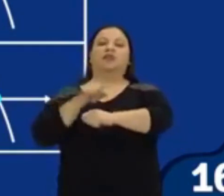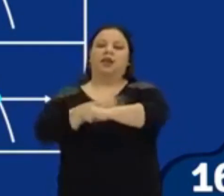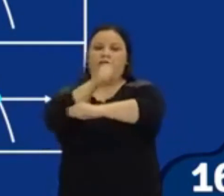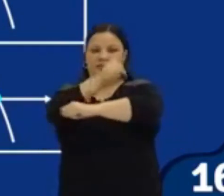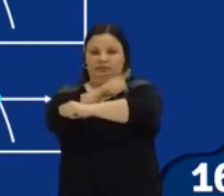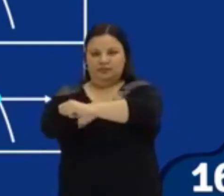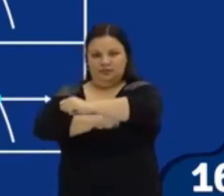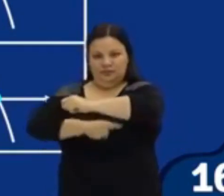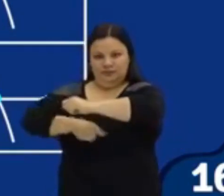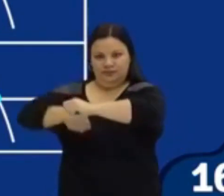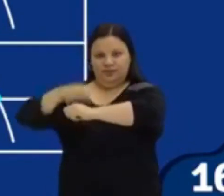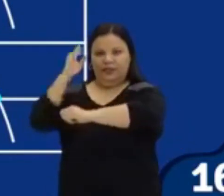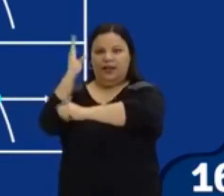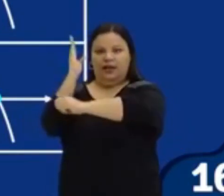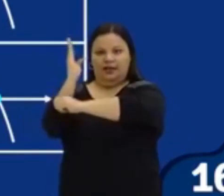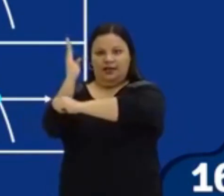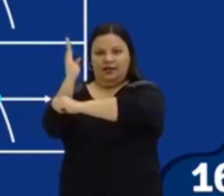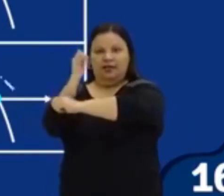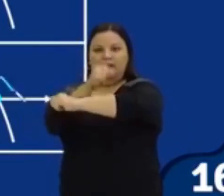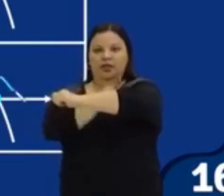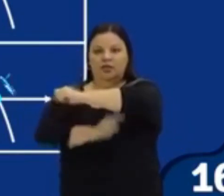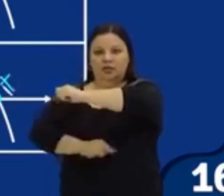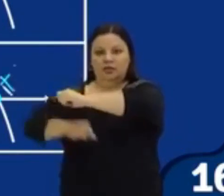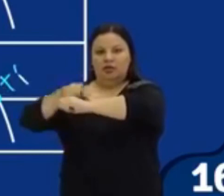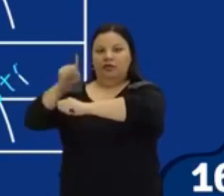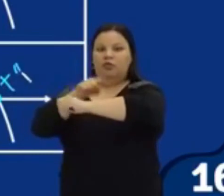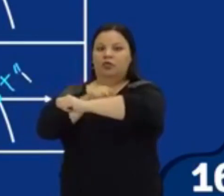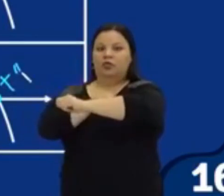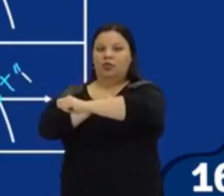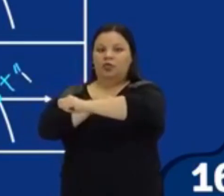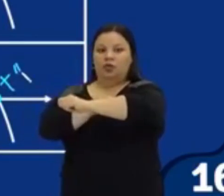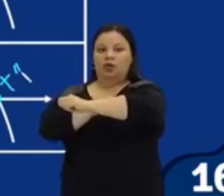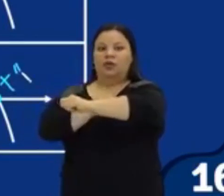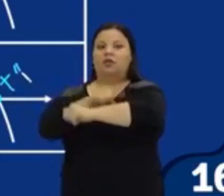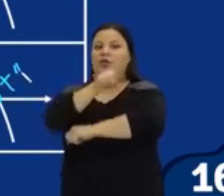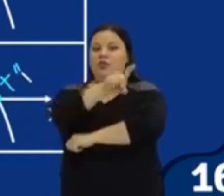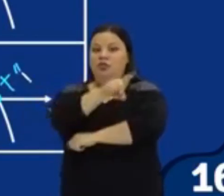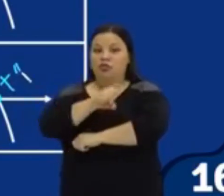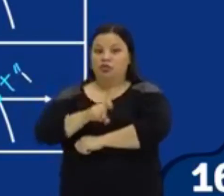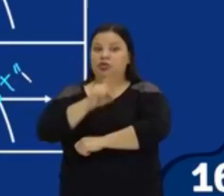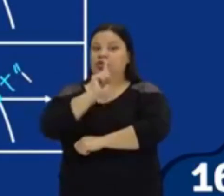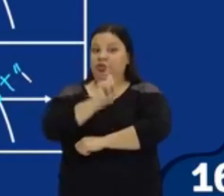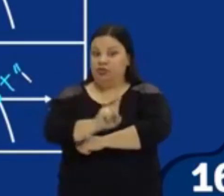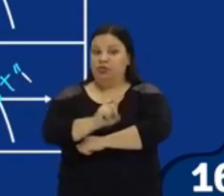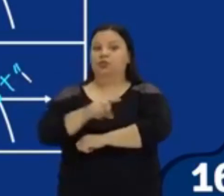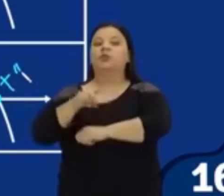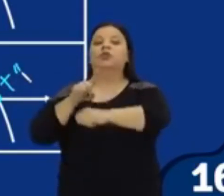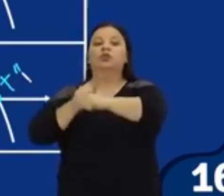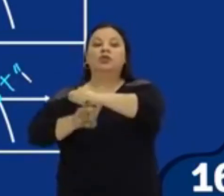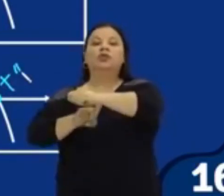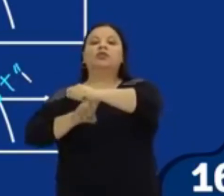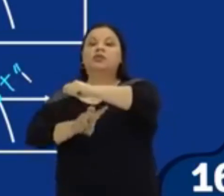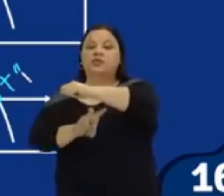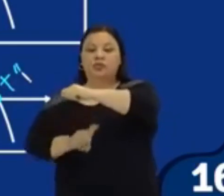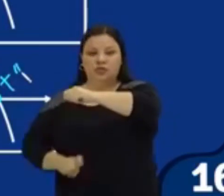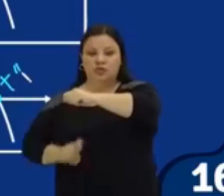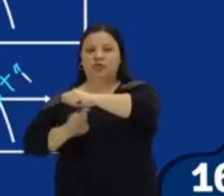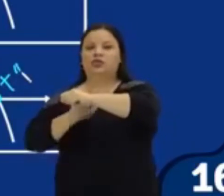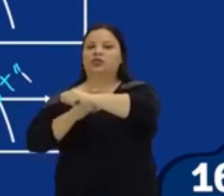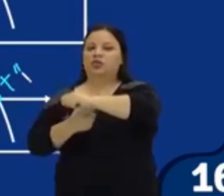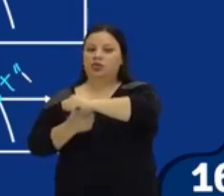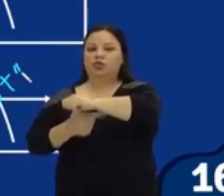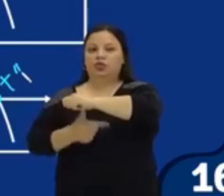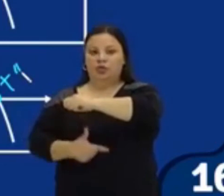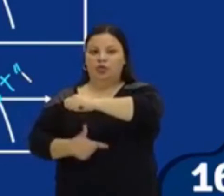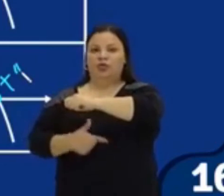linha x duas linhas e aqui também ó tá? então essa questão do delta aí é muito importante também pra você